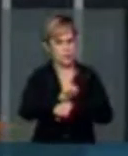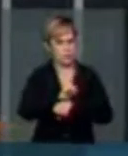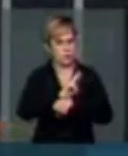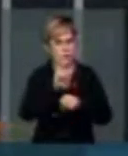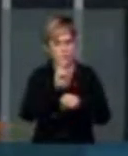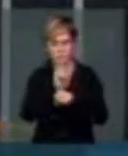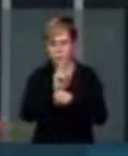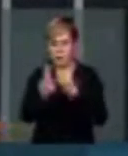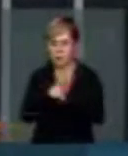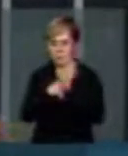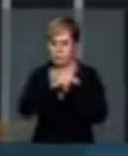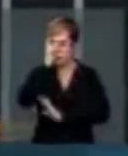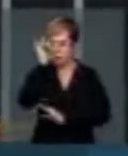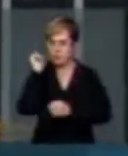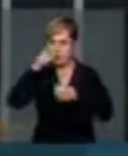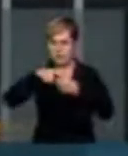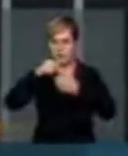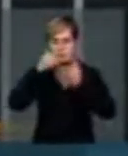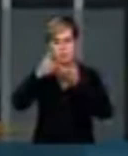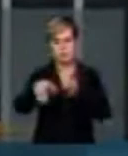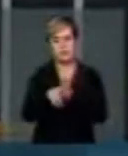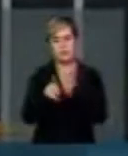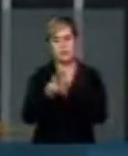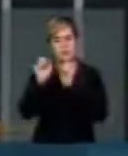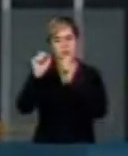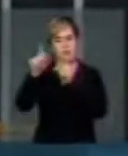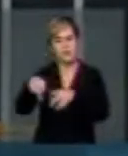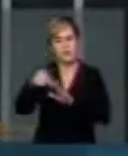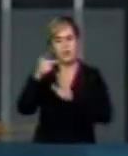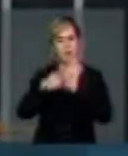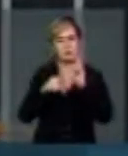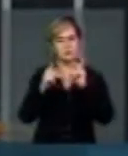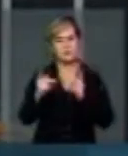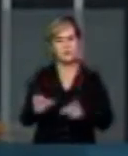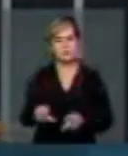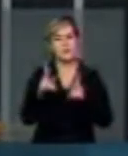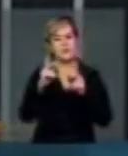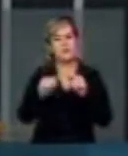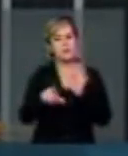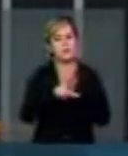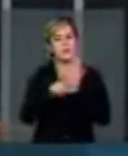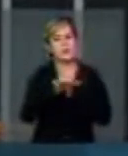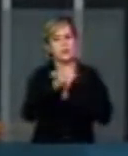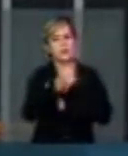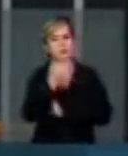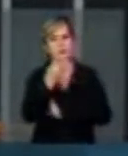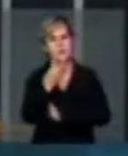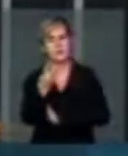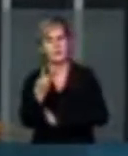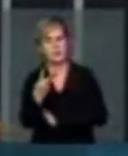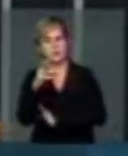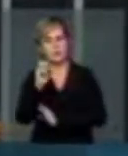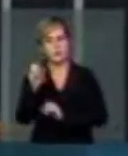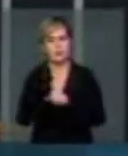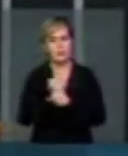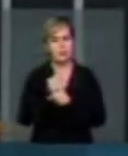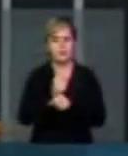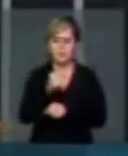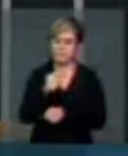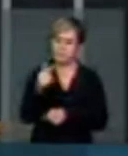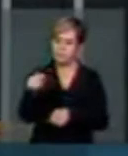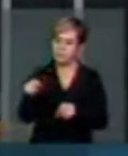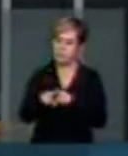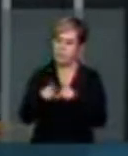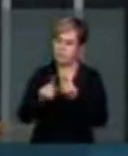participantes nos planos de previdência complementar, conforme preceptua a Lei nº 604.35, de 1977, e